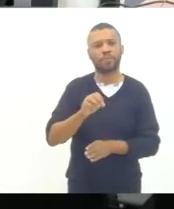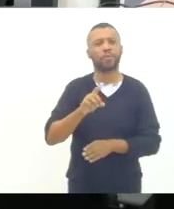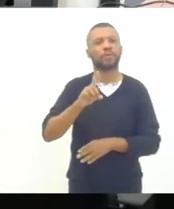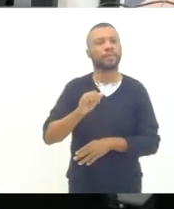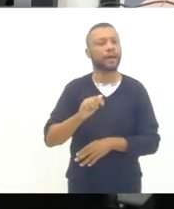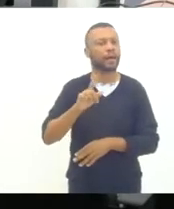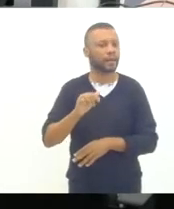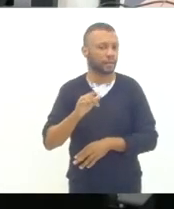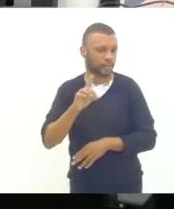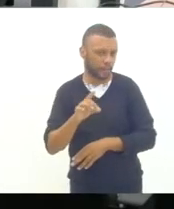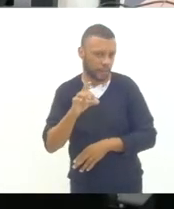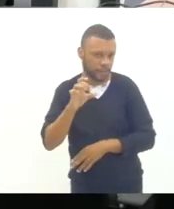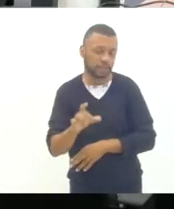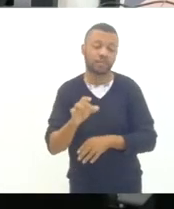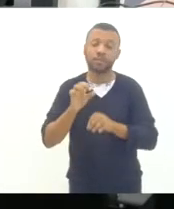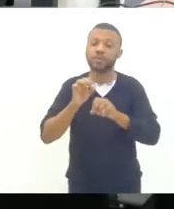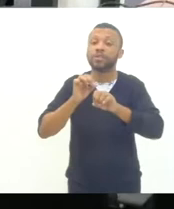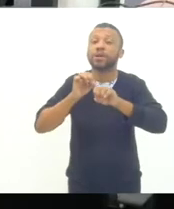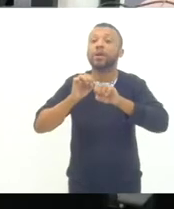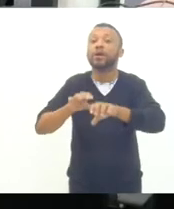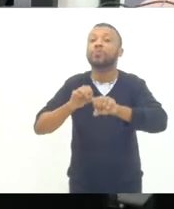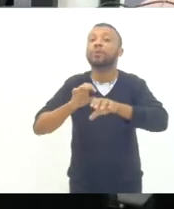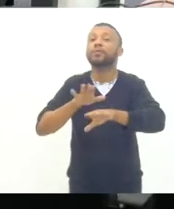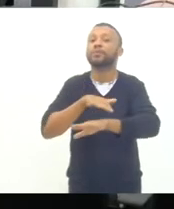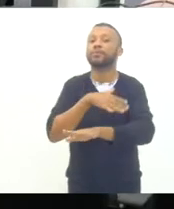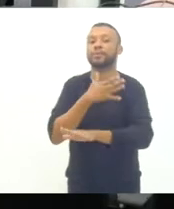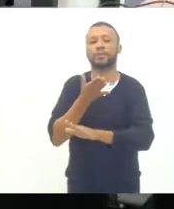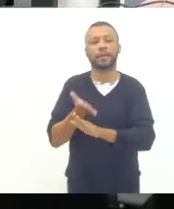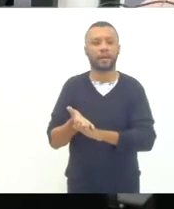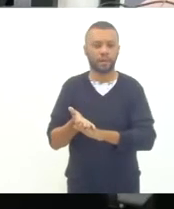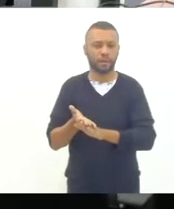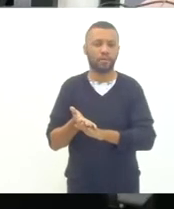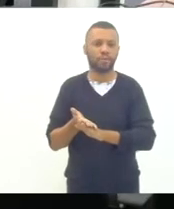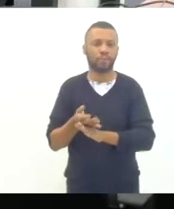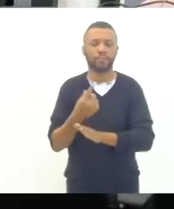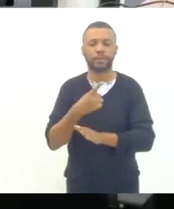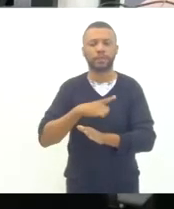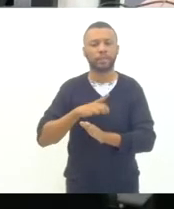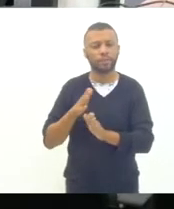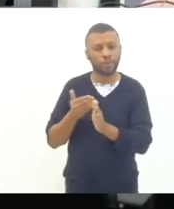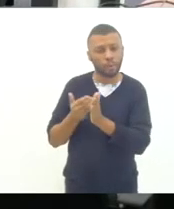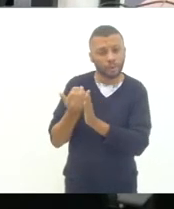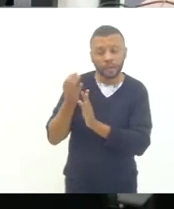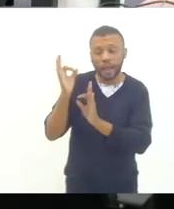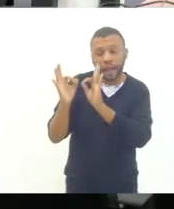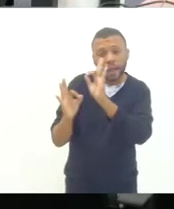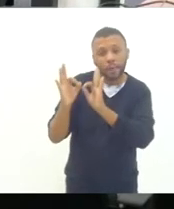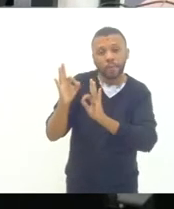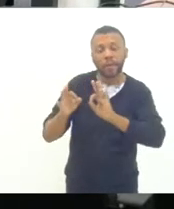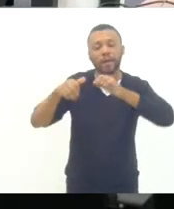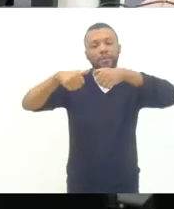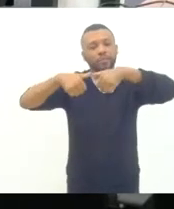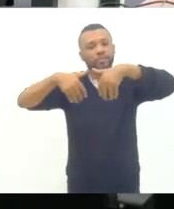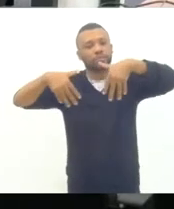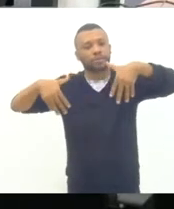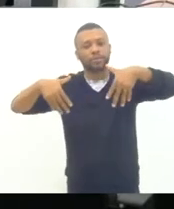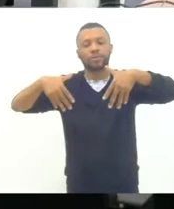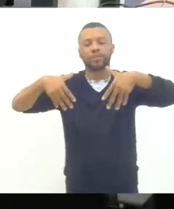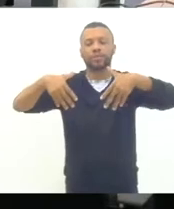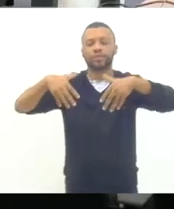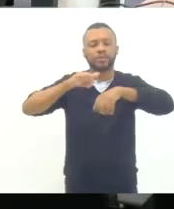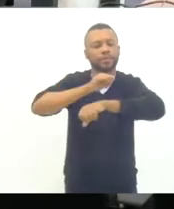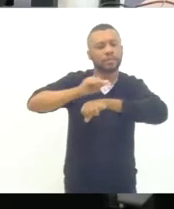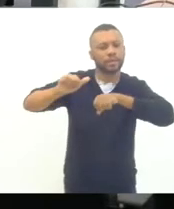estamos também em fase de elaboração de diretrizes estratégicas da secretaria pensando num período